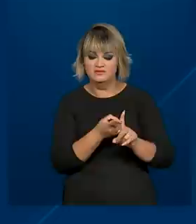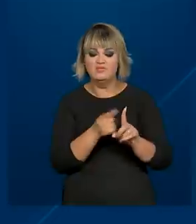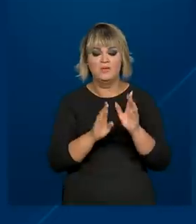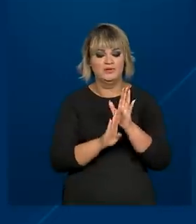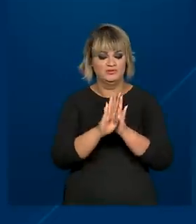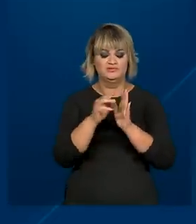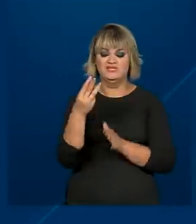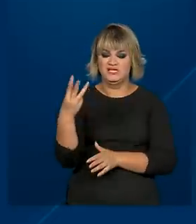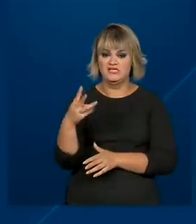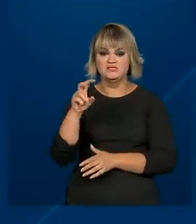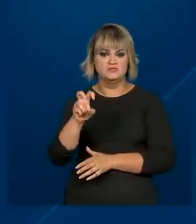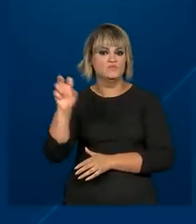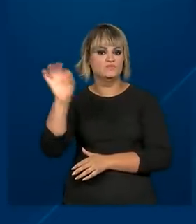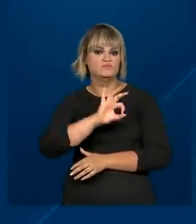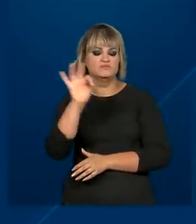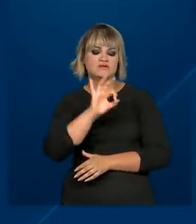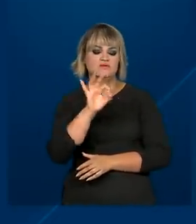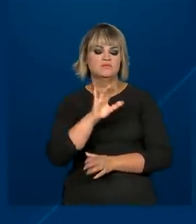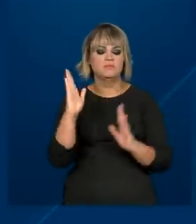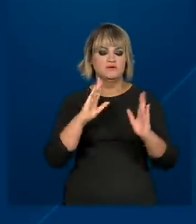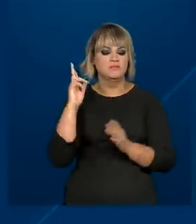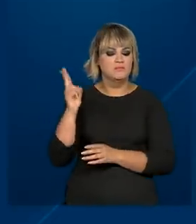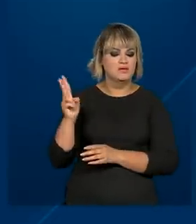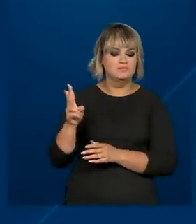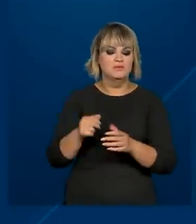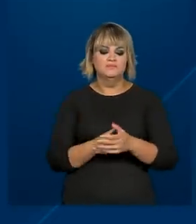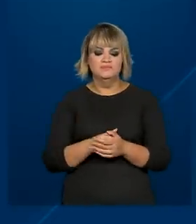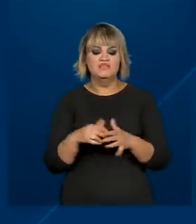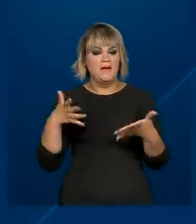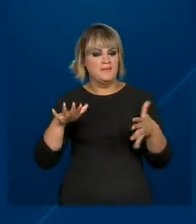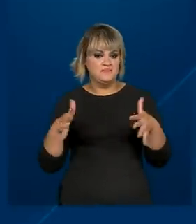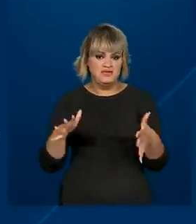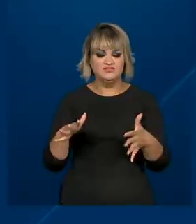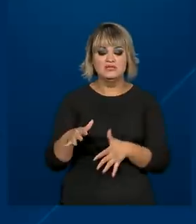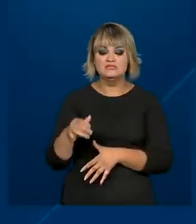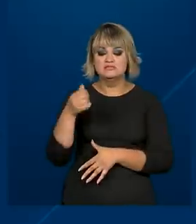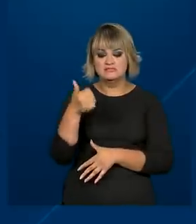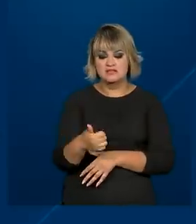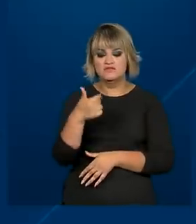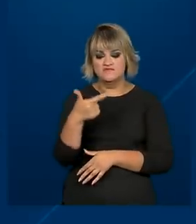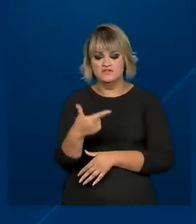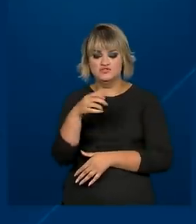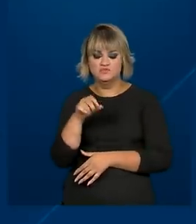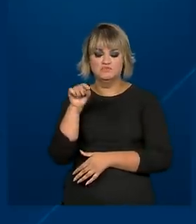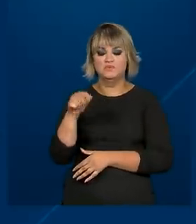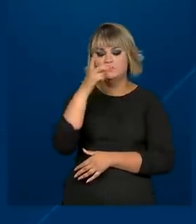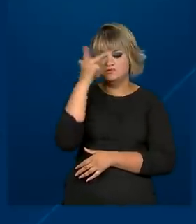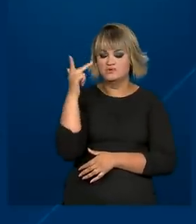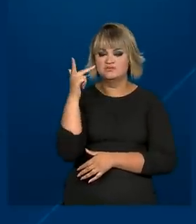aumentou 35% no mesmo período. E estima-se que cerca de 120 mil